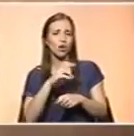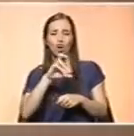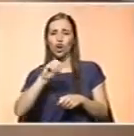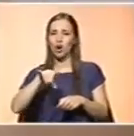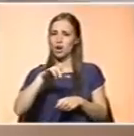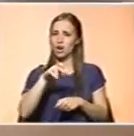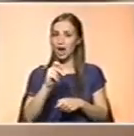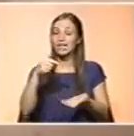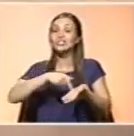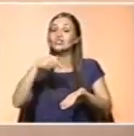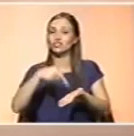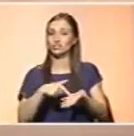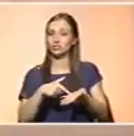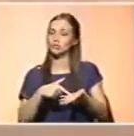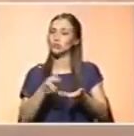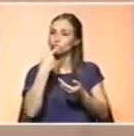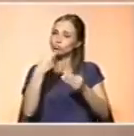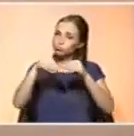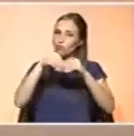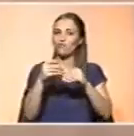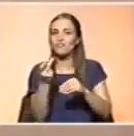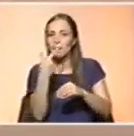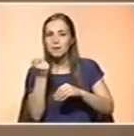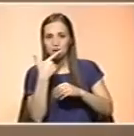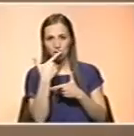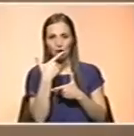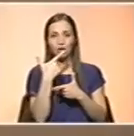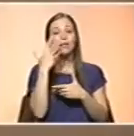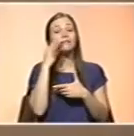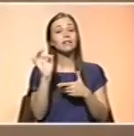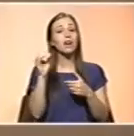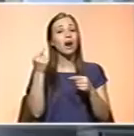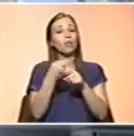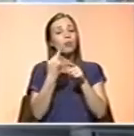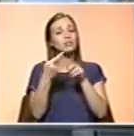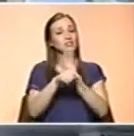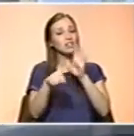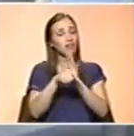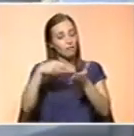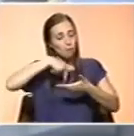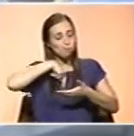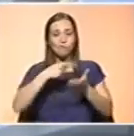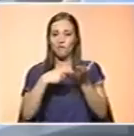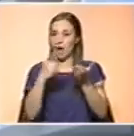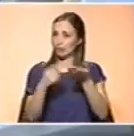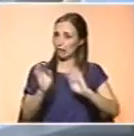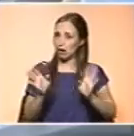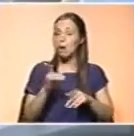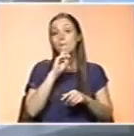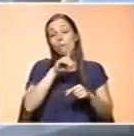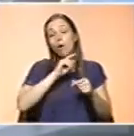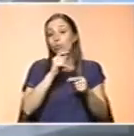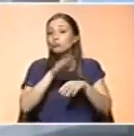facto o recurso a um suplemento vitamínico para evitar as consequências negativas da carência que podem ser de diversa